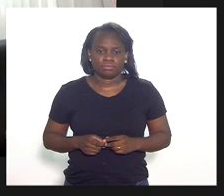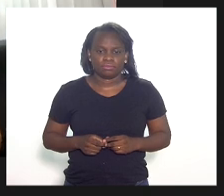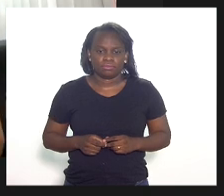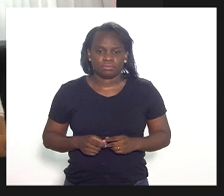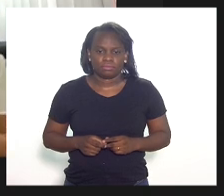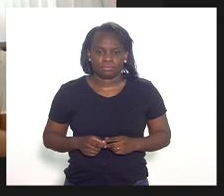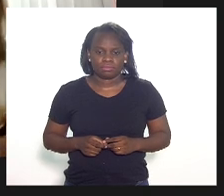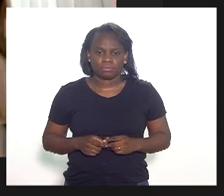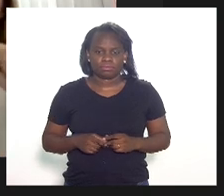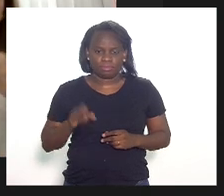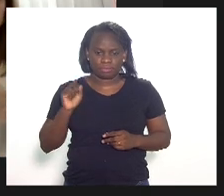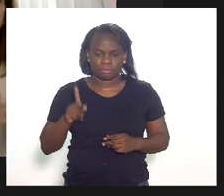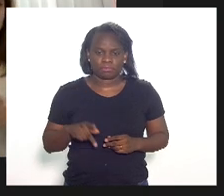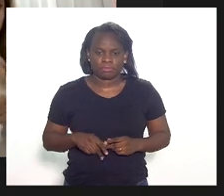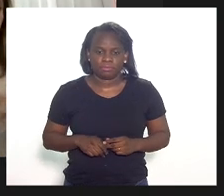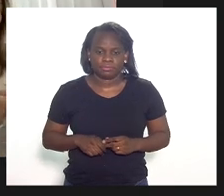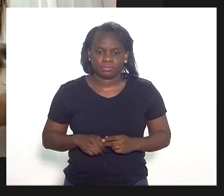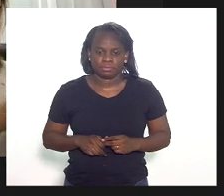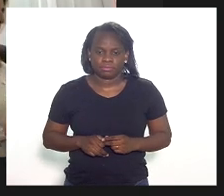Ok.